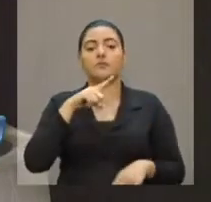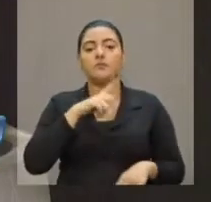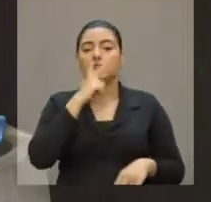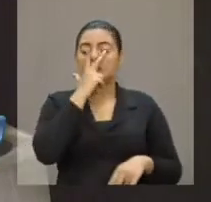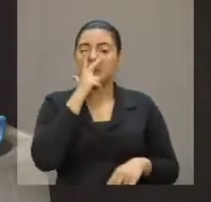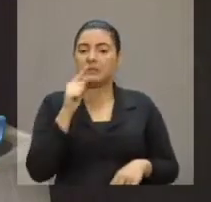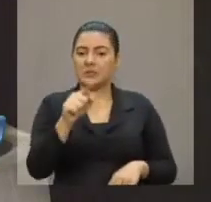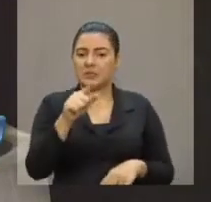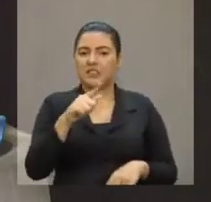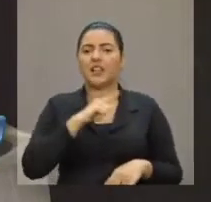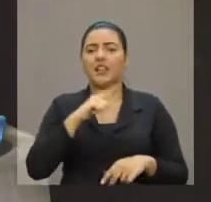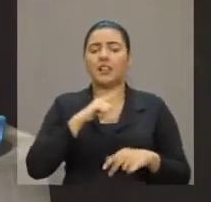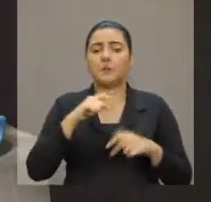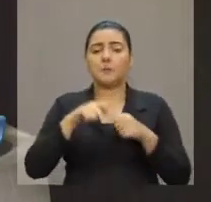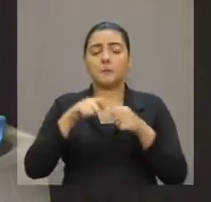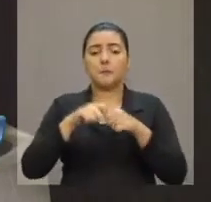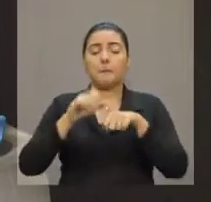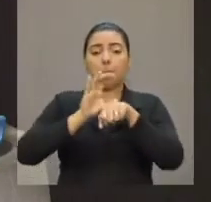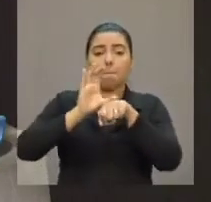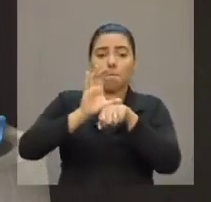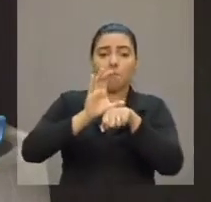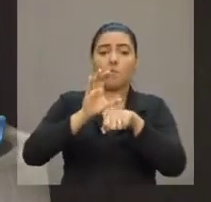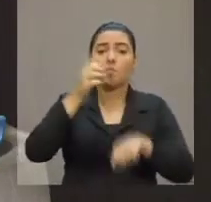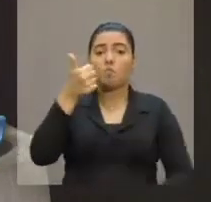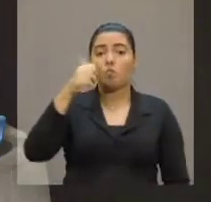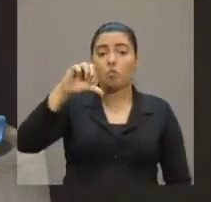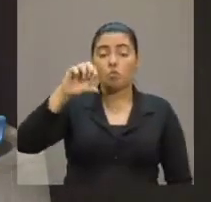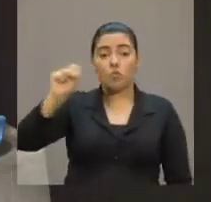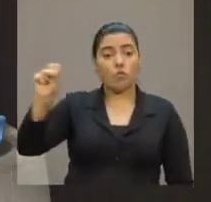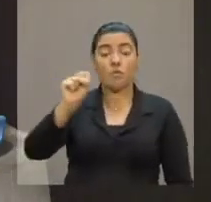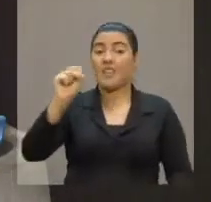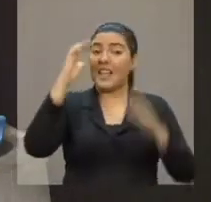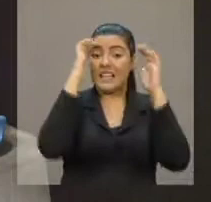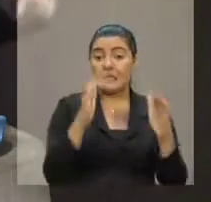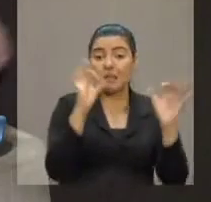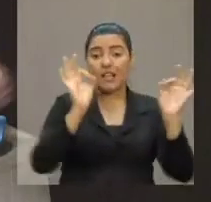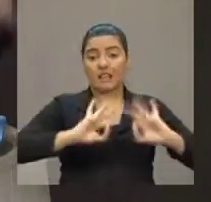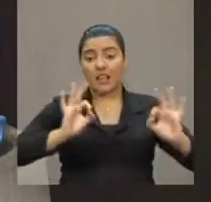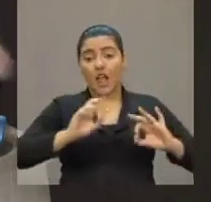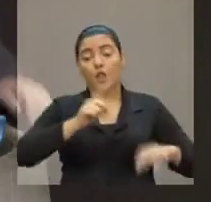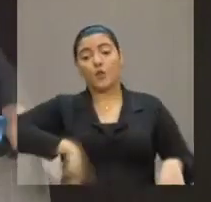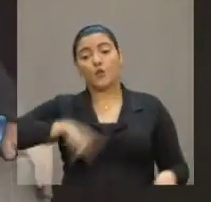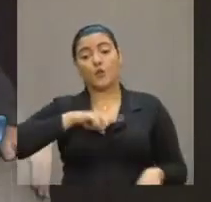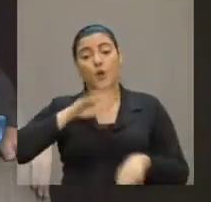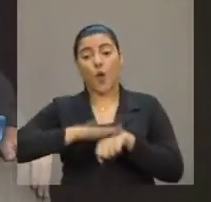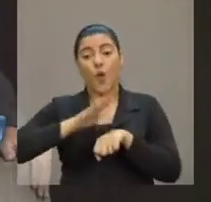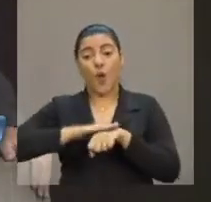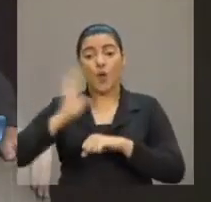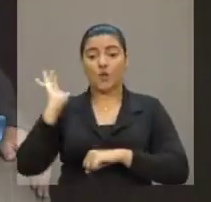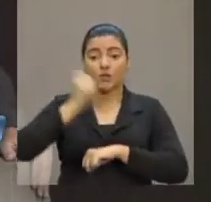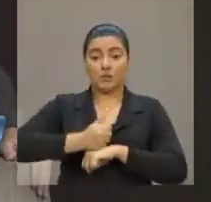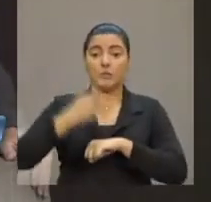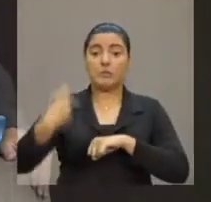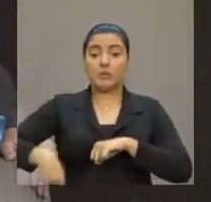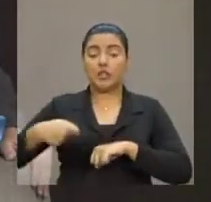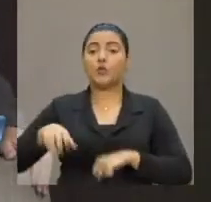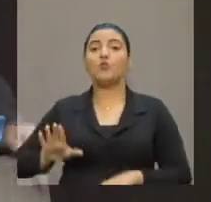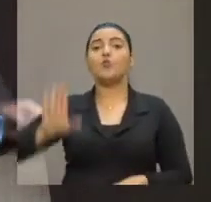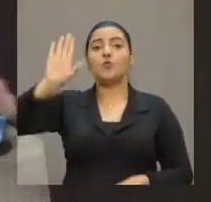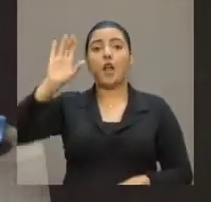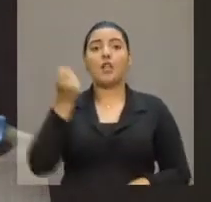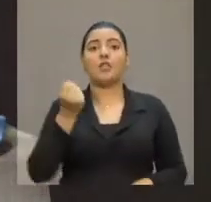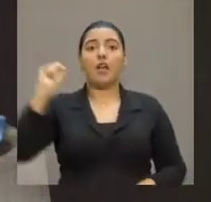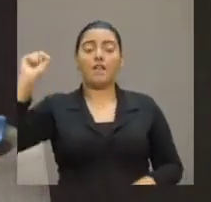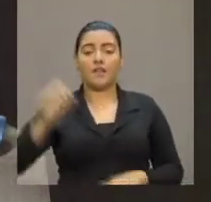pacto que foi feito pela Constituição de 88 e que nós aqui, ao tomarmos posse, julgamos